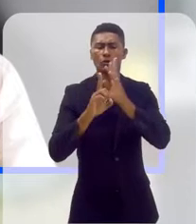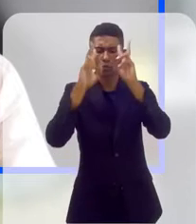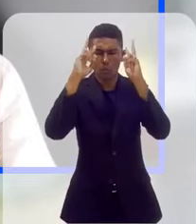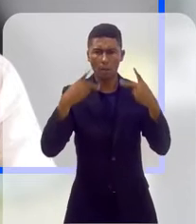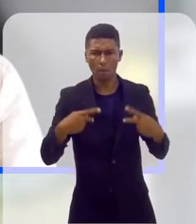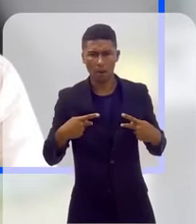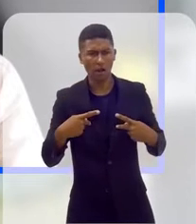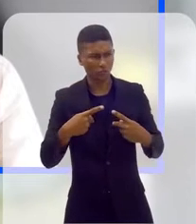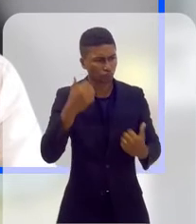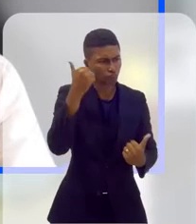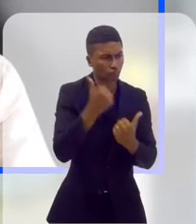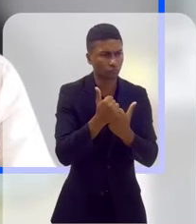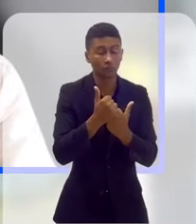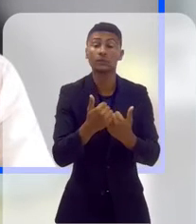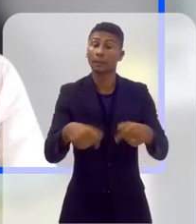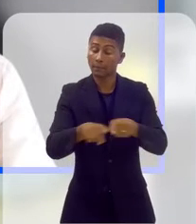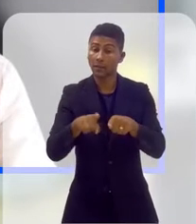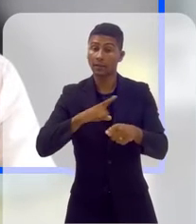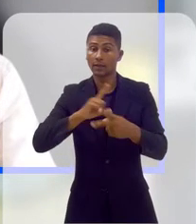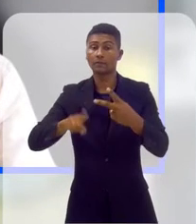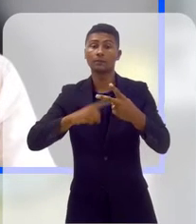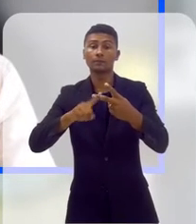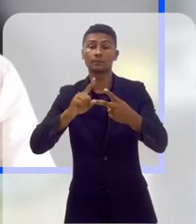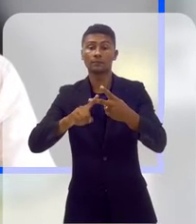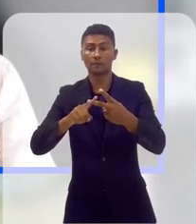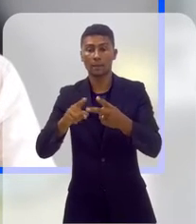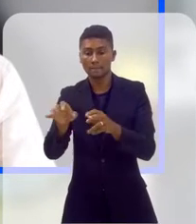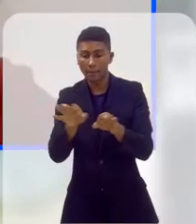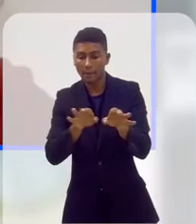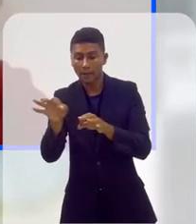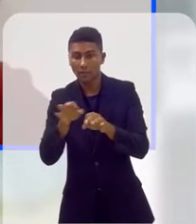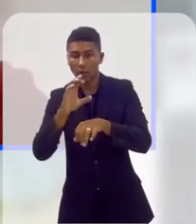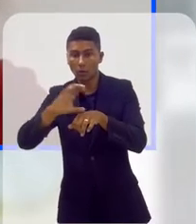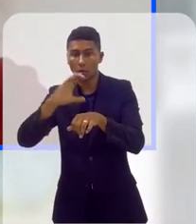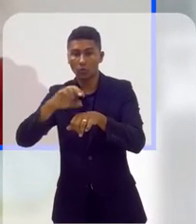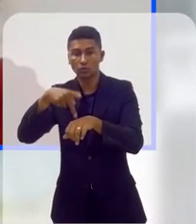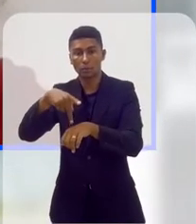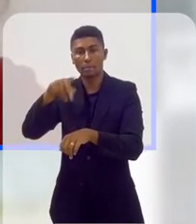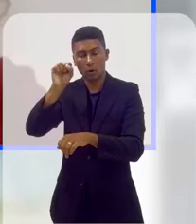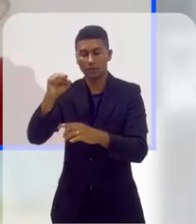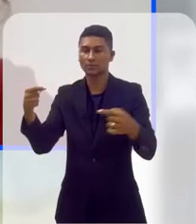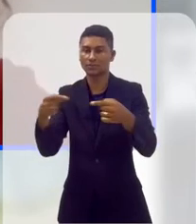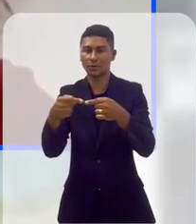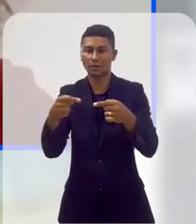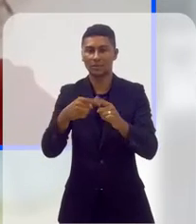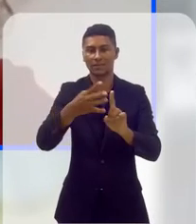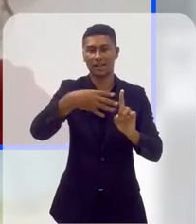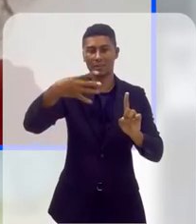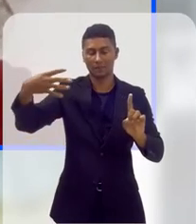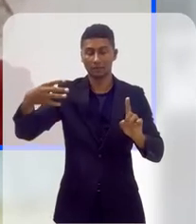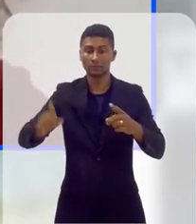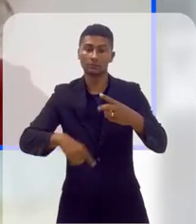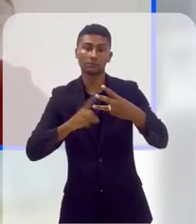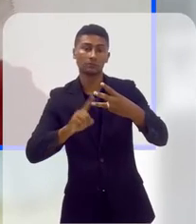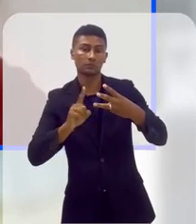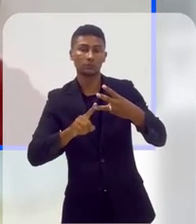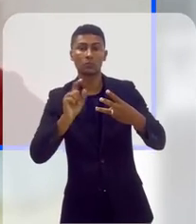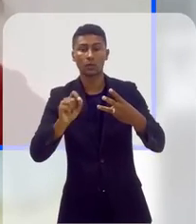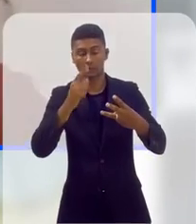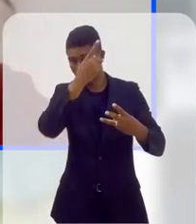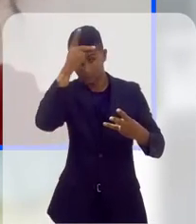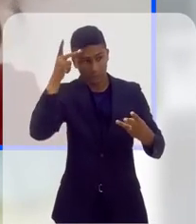defensoras de direitos humanos, preparatório para pós-graduação especificamente ligado à adversidade LGBTQIA+.